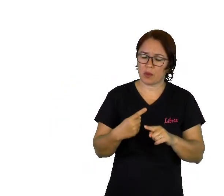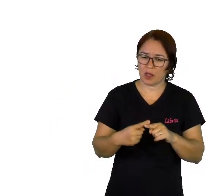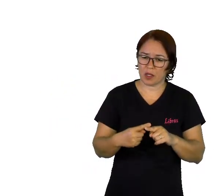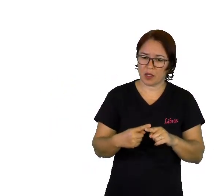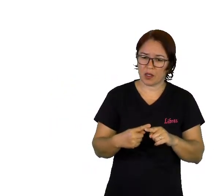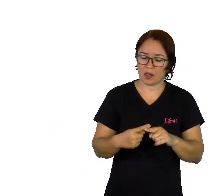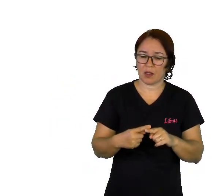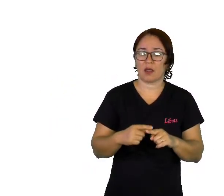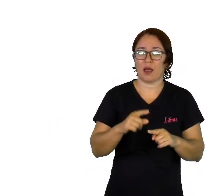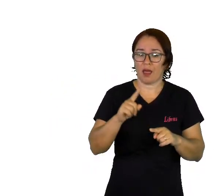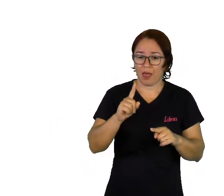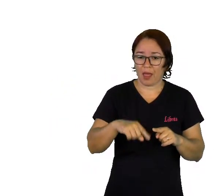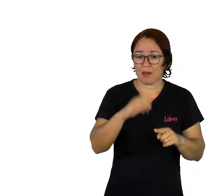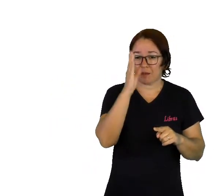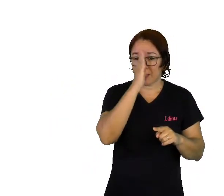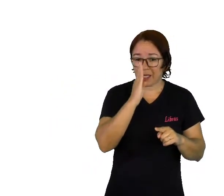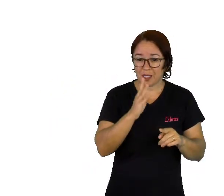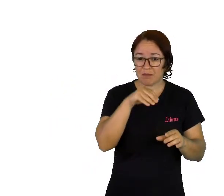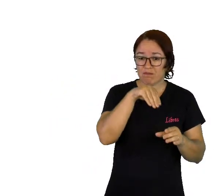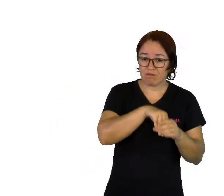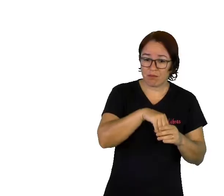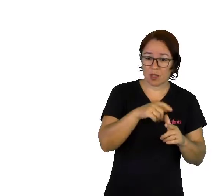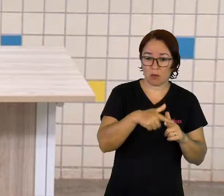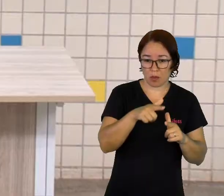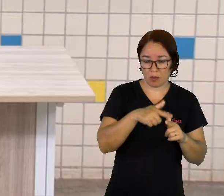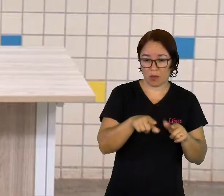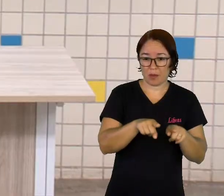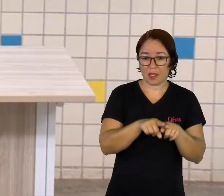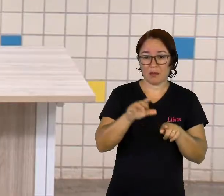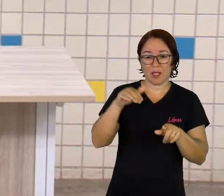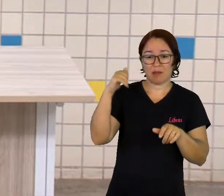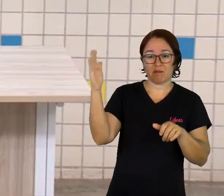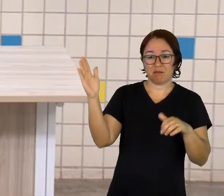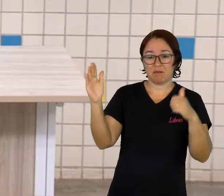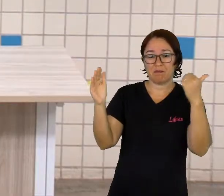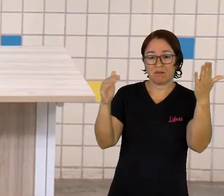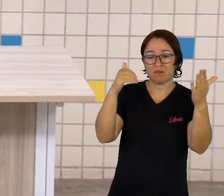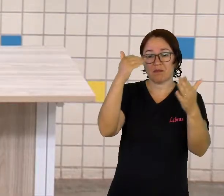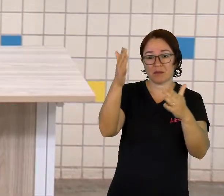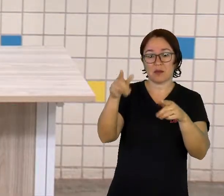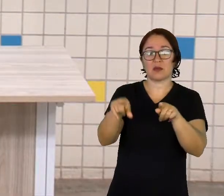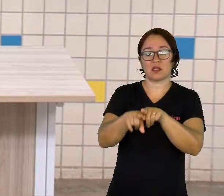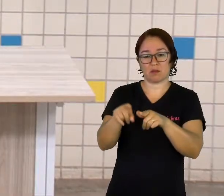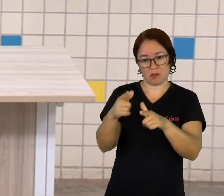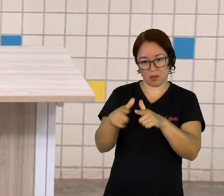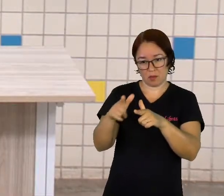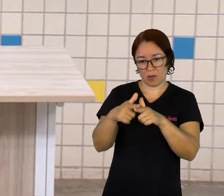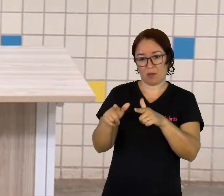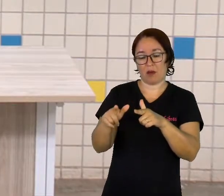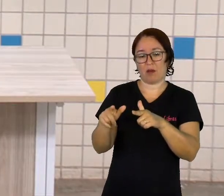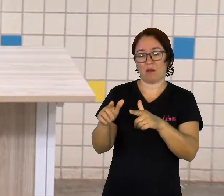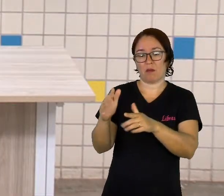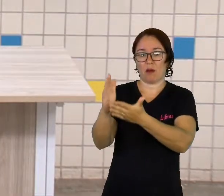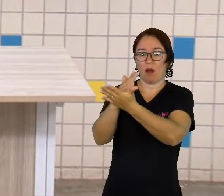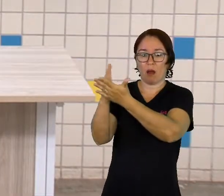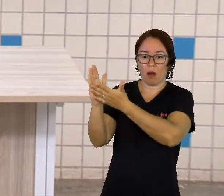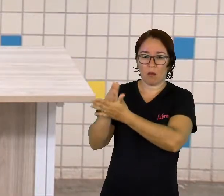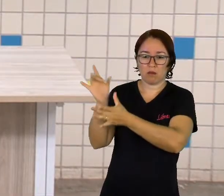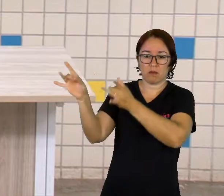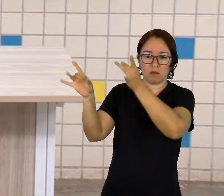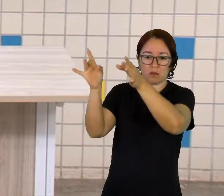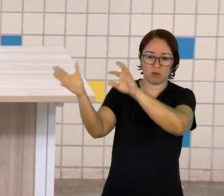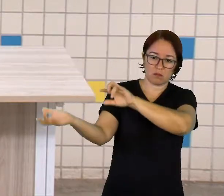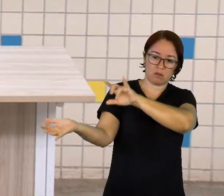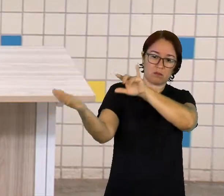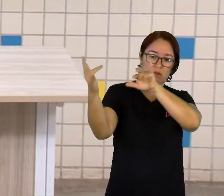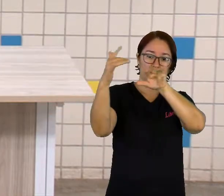do Brasil, e fatores externos, que eram problemas que ocorriam lá fora. E quais são